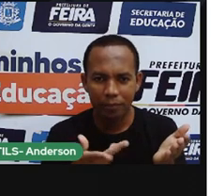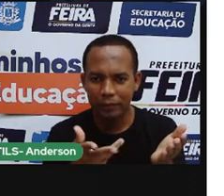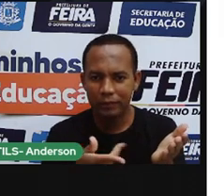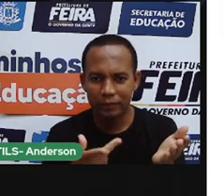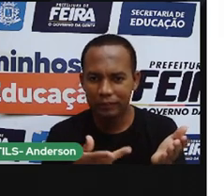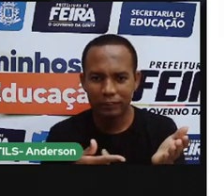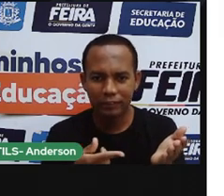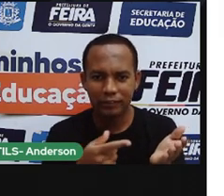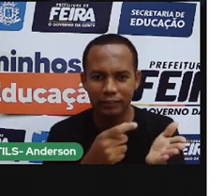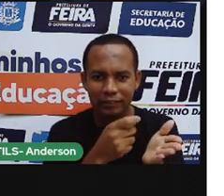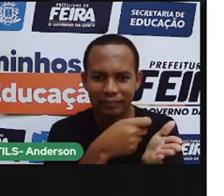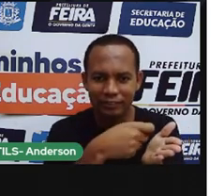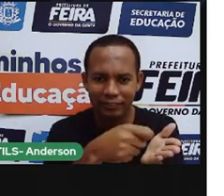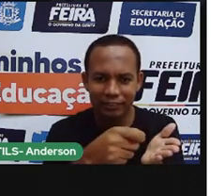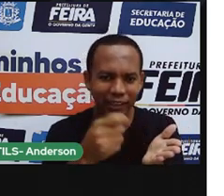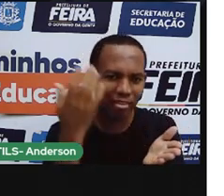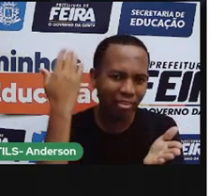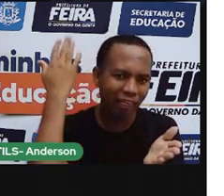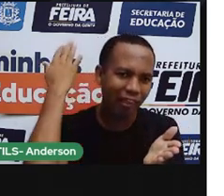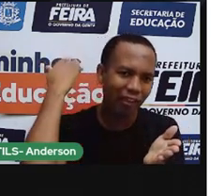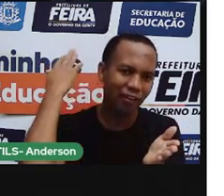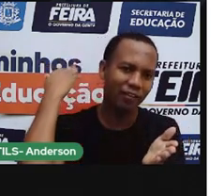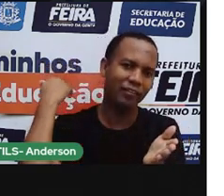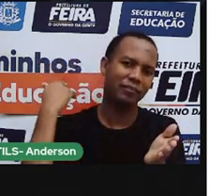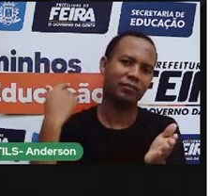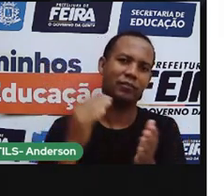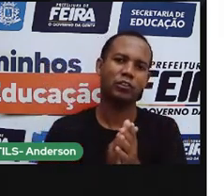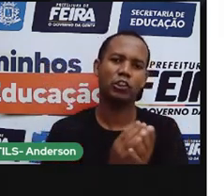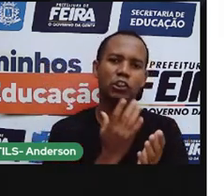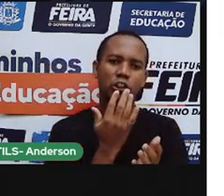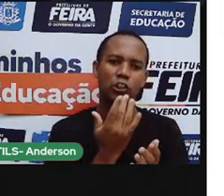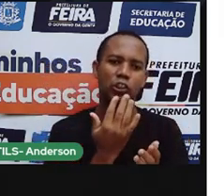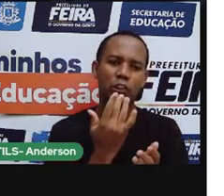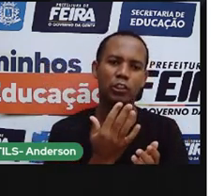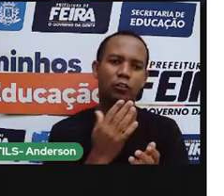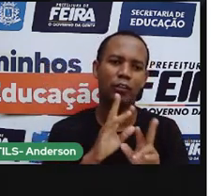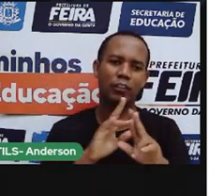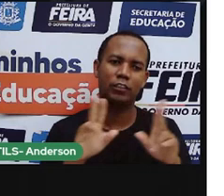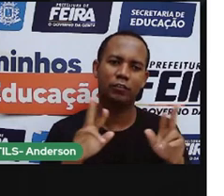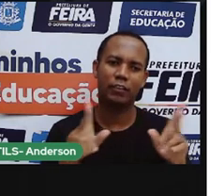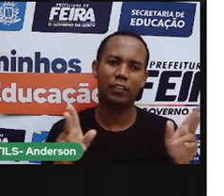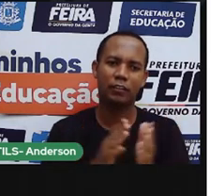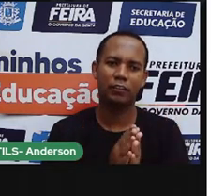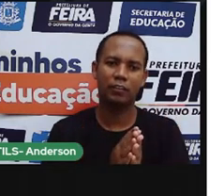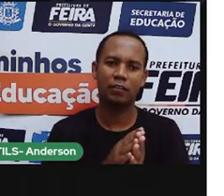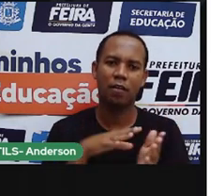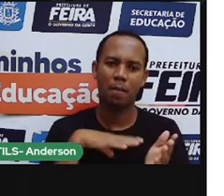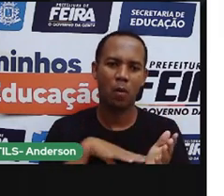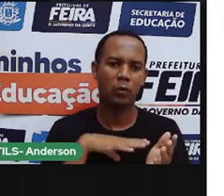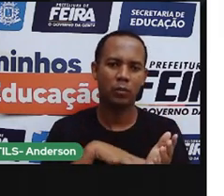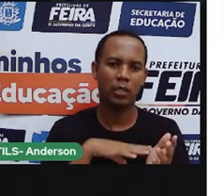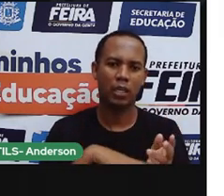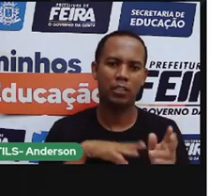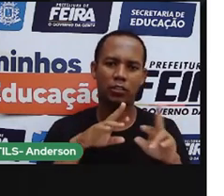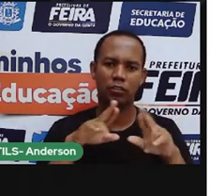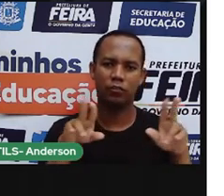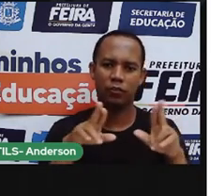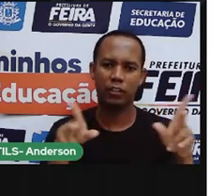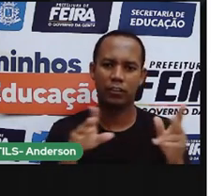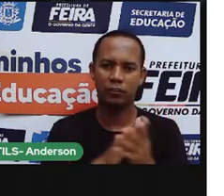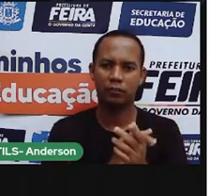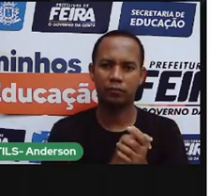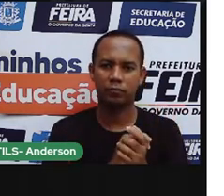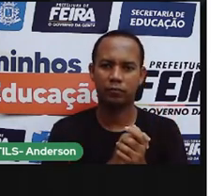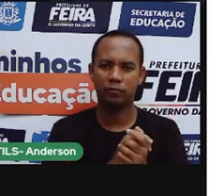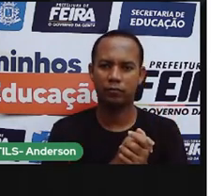manuscritos de 1500, né, porque o idioma era um pouco diferente, era português de Portugal, não era o nosso português aqui falado no